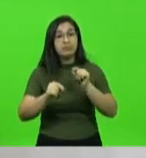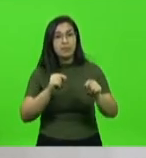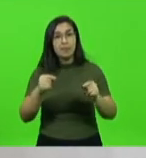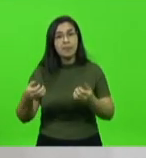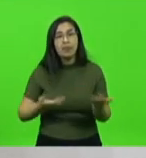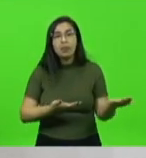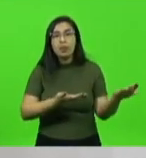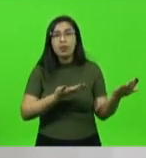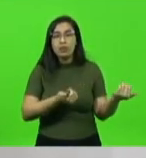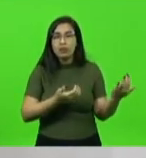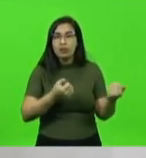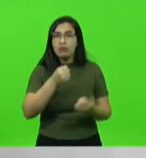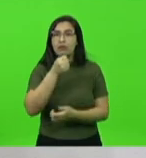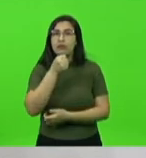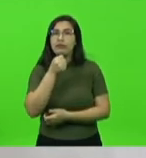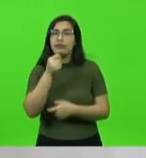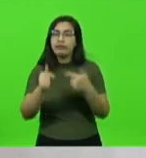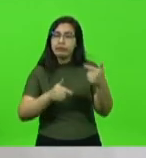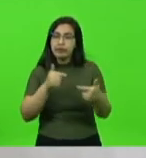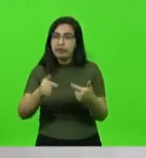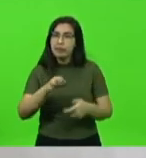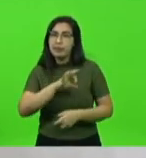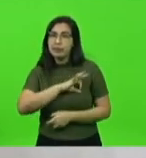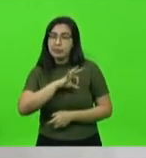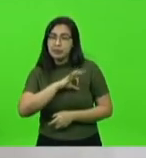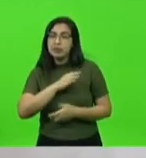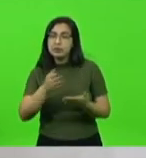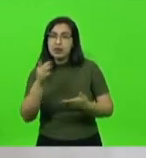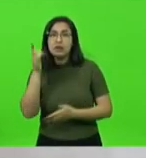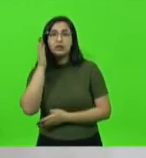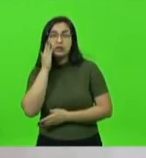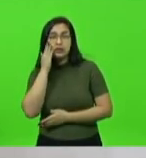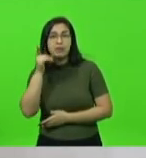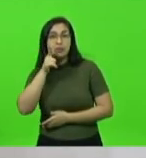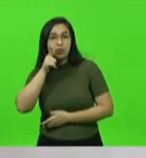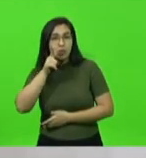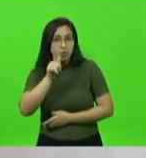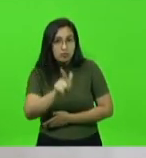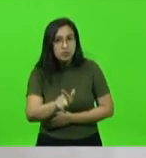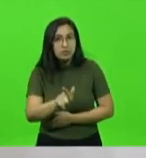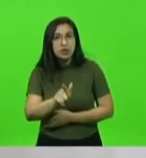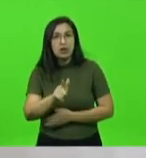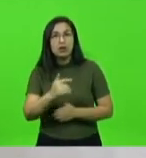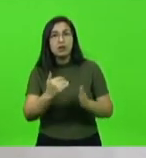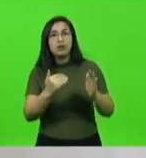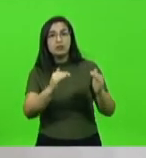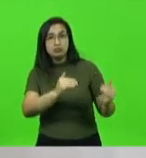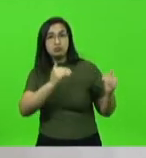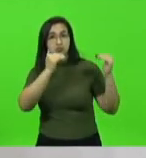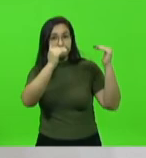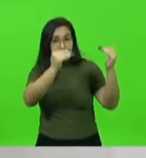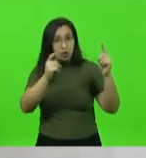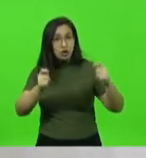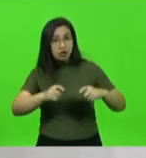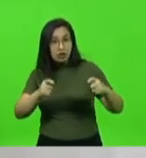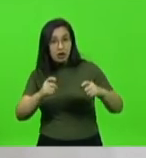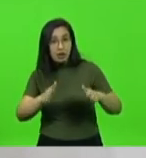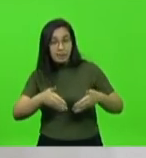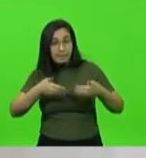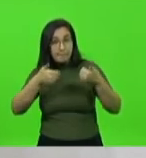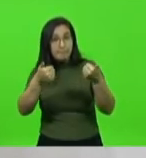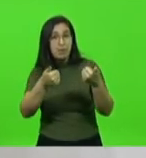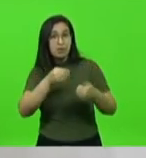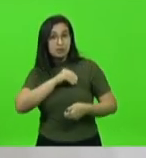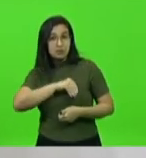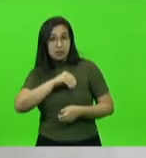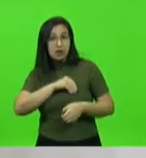eles sabem que conseguirão alcançar níveis superiores e, consequentemente, melhorias salariais. No entanto, temos demandas